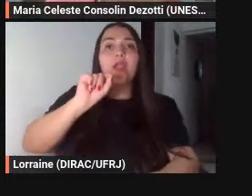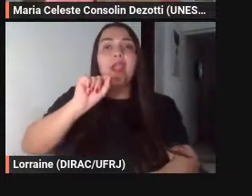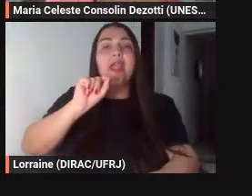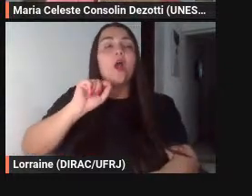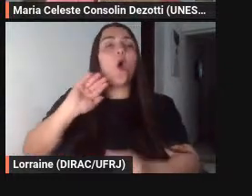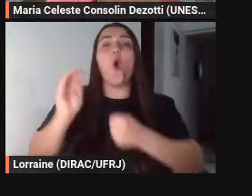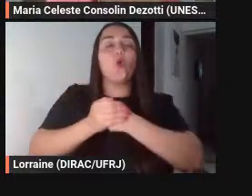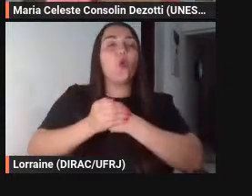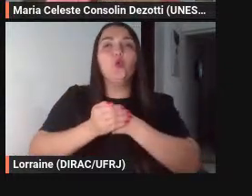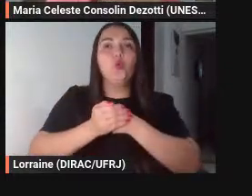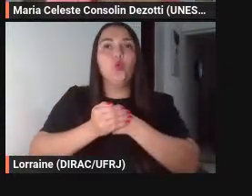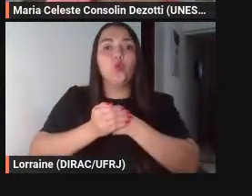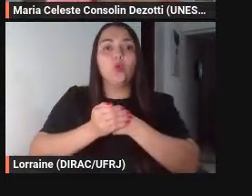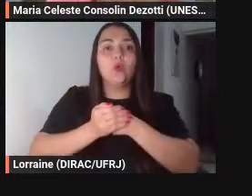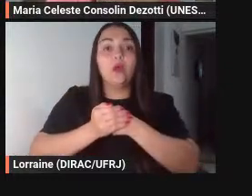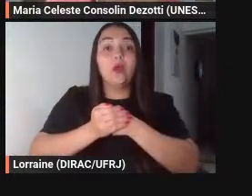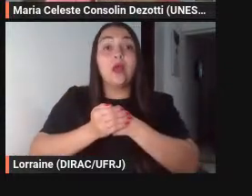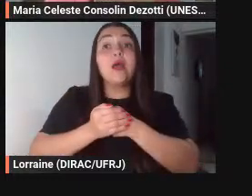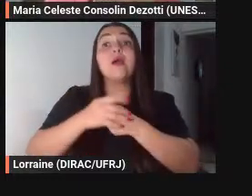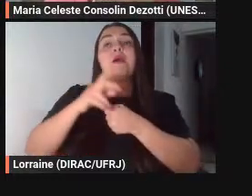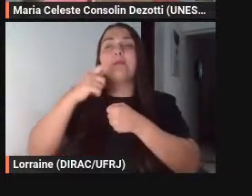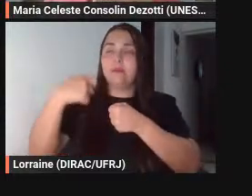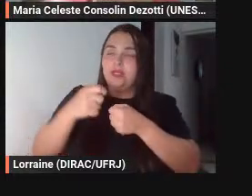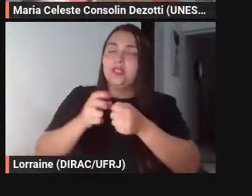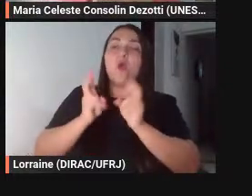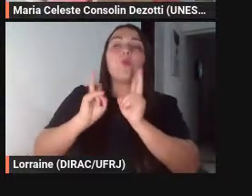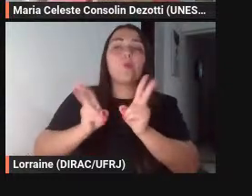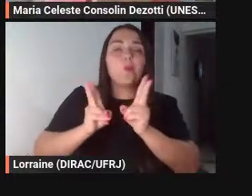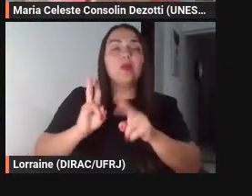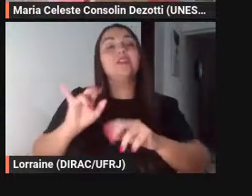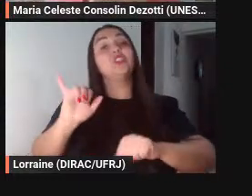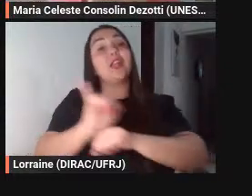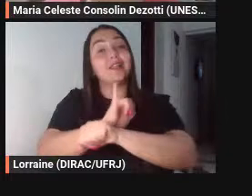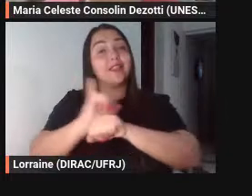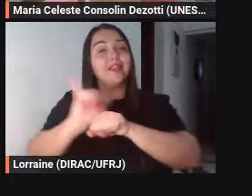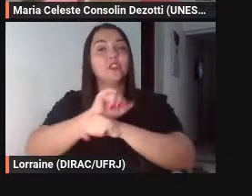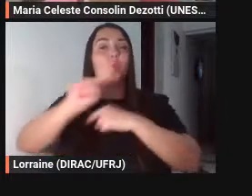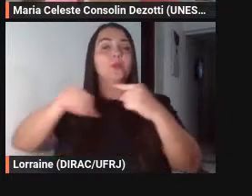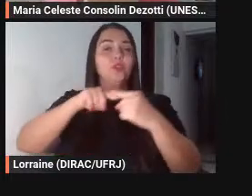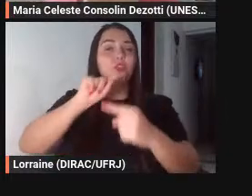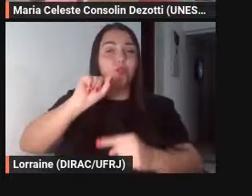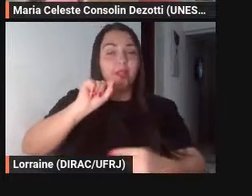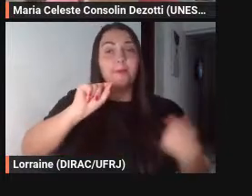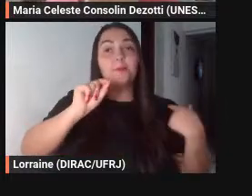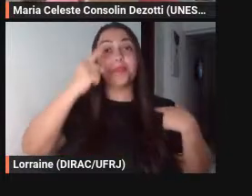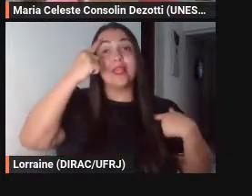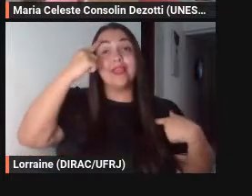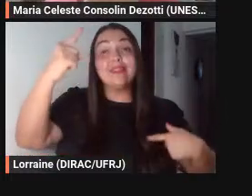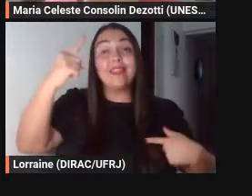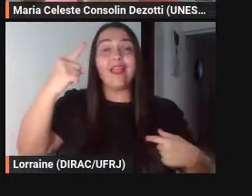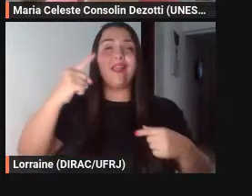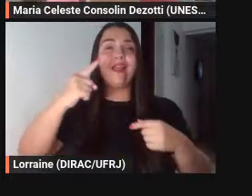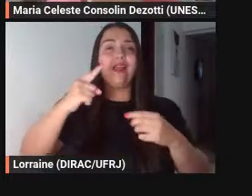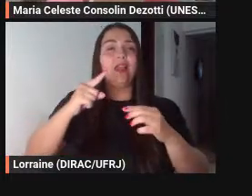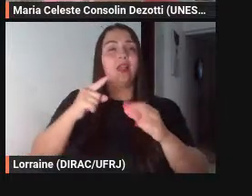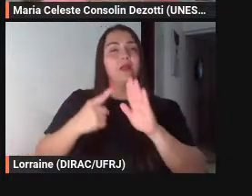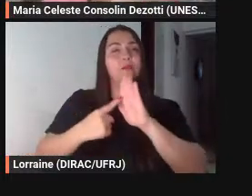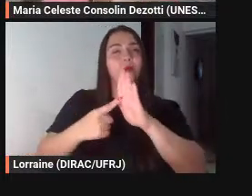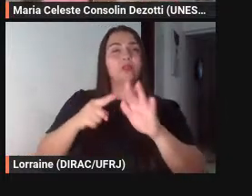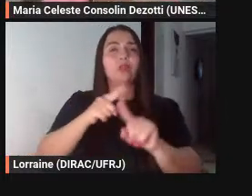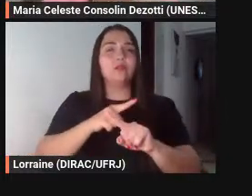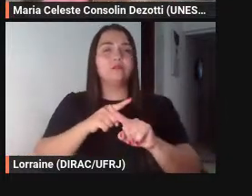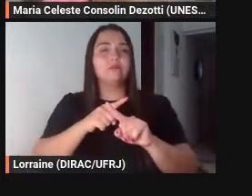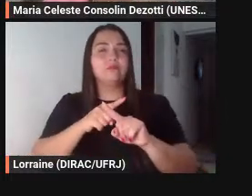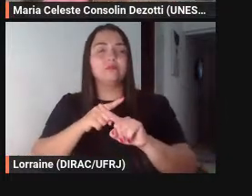né mantendo aquela estratégia visando a passar a ideia a forjar uma imparcialidade